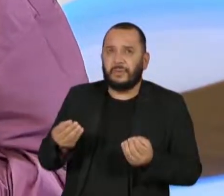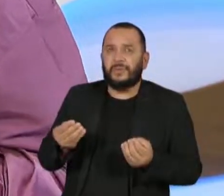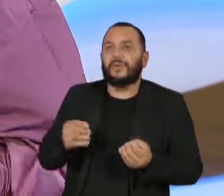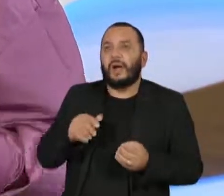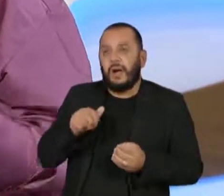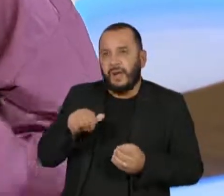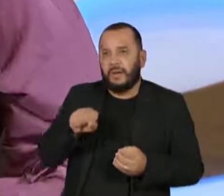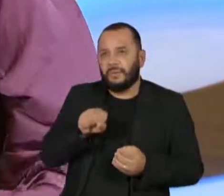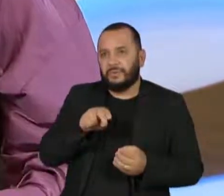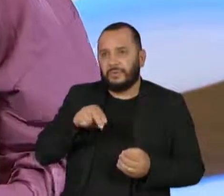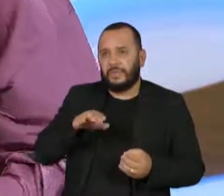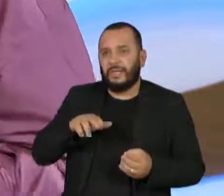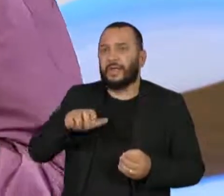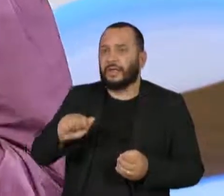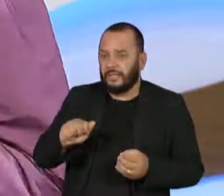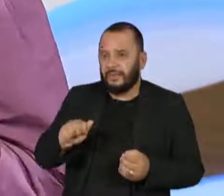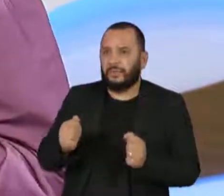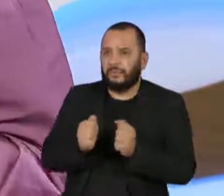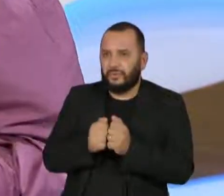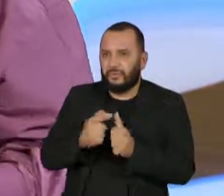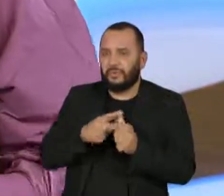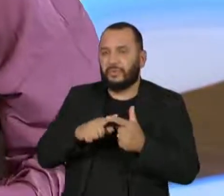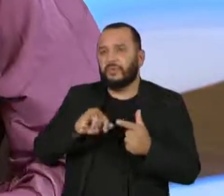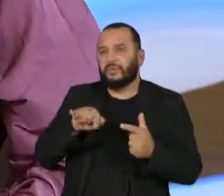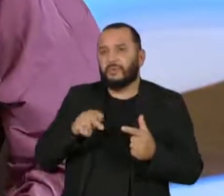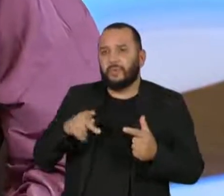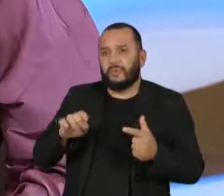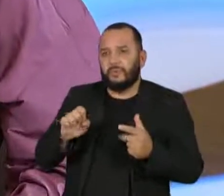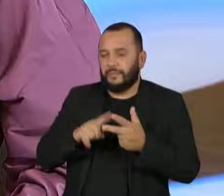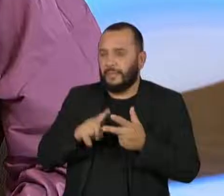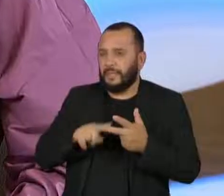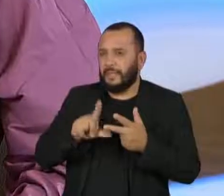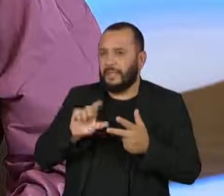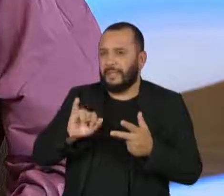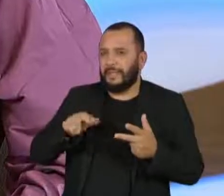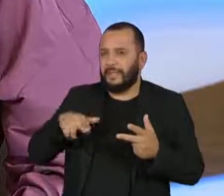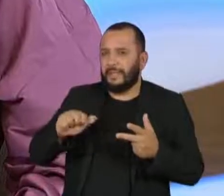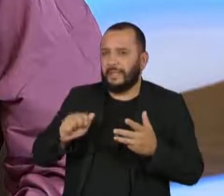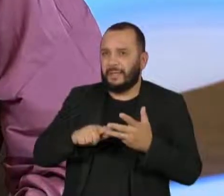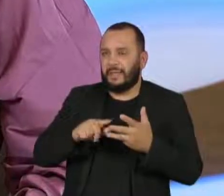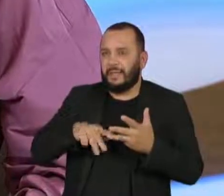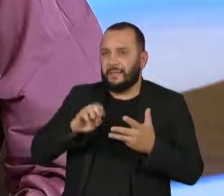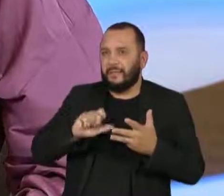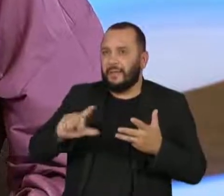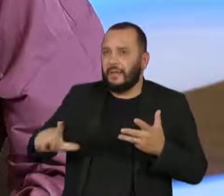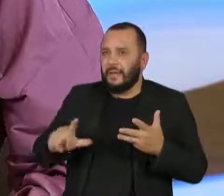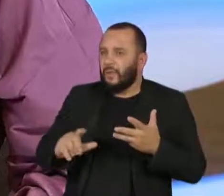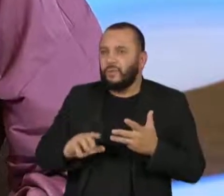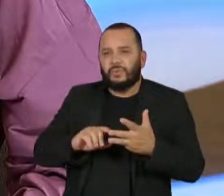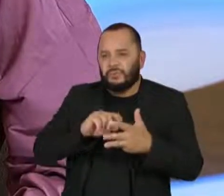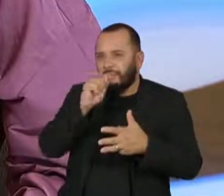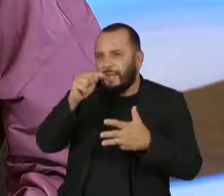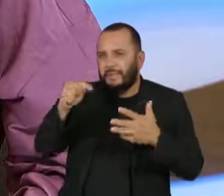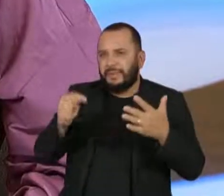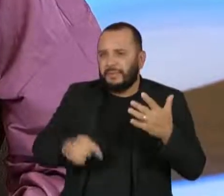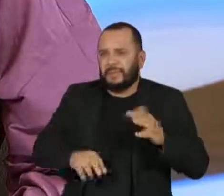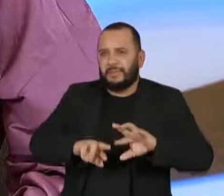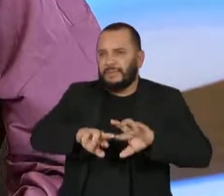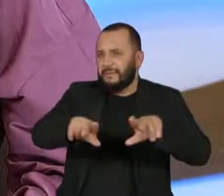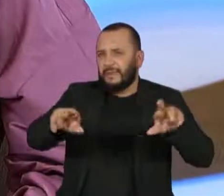juntas, Jupe, Lina, Mel, tantas outras vindo com tanta força e eu acho que